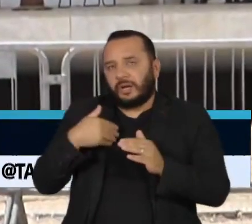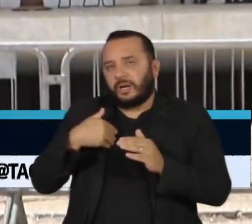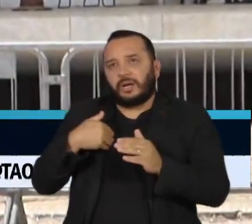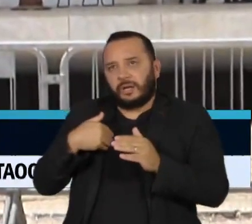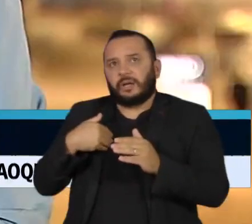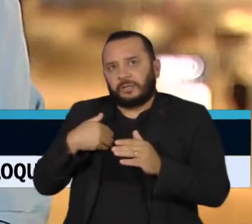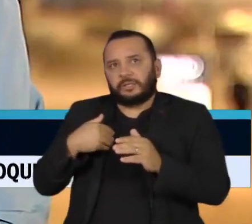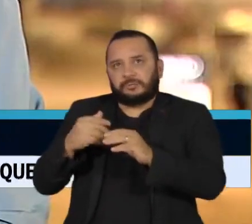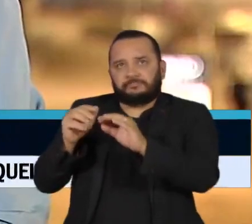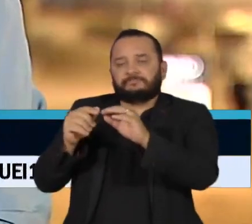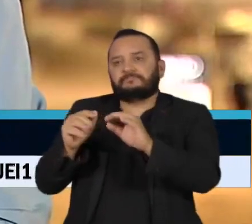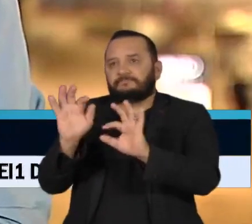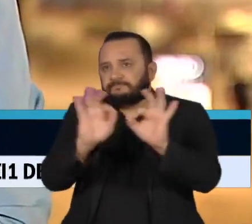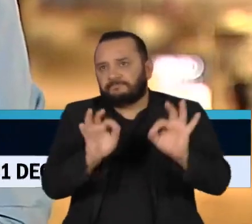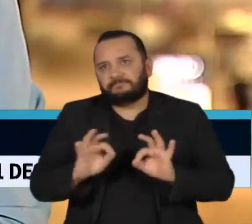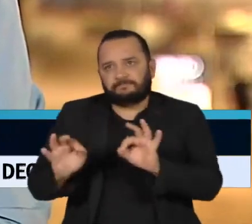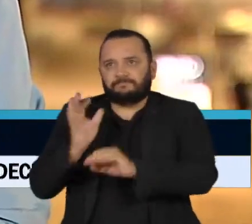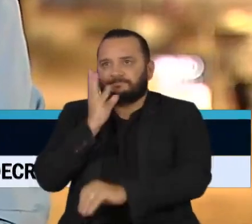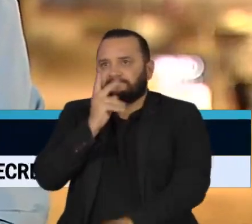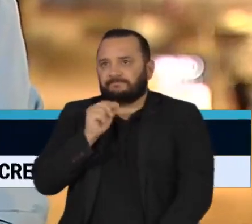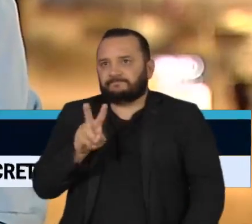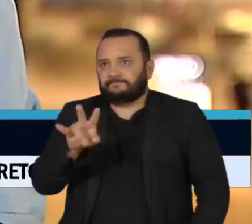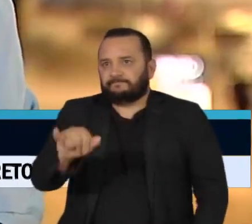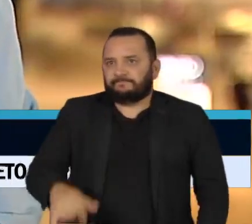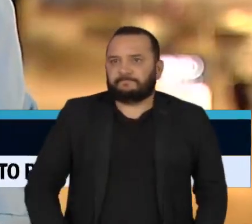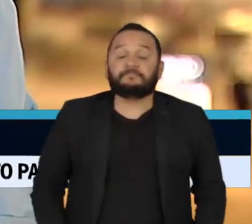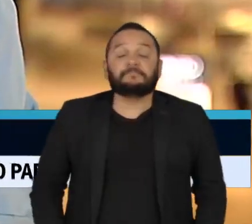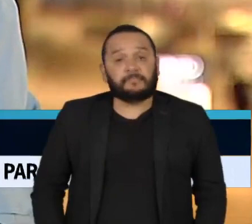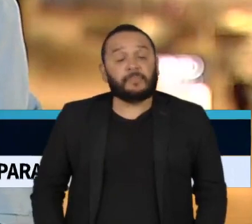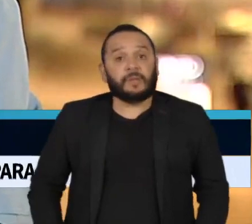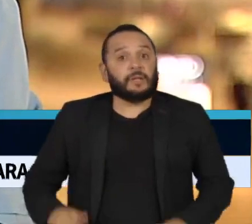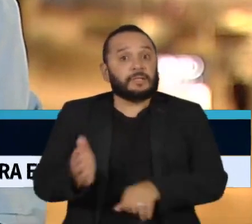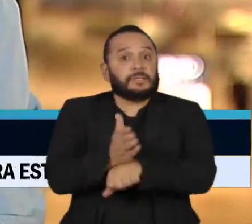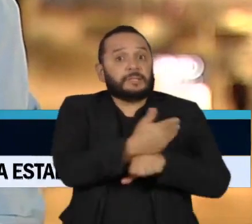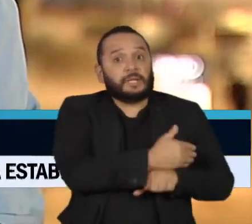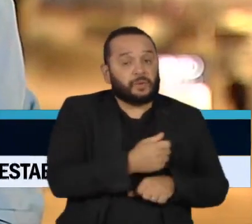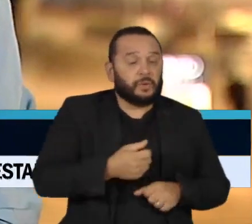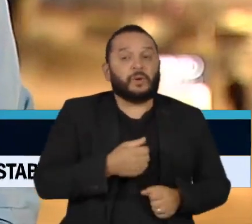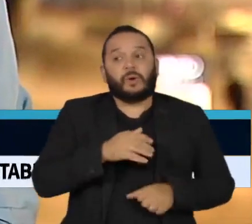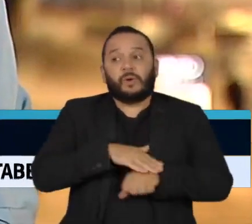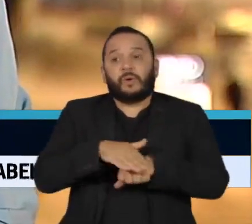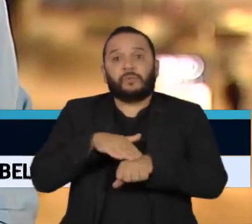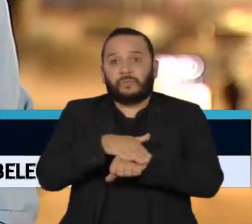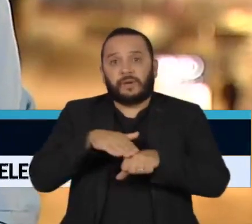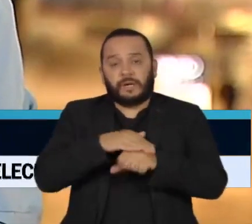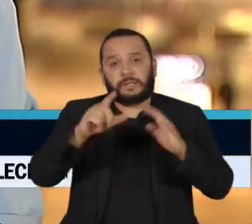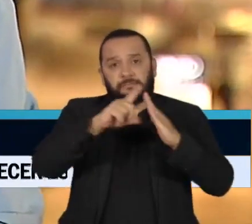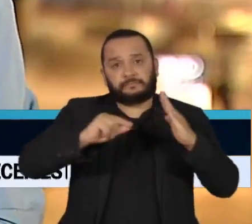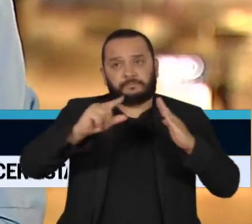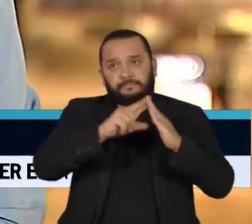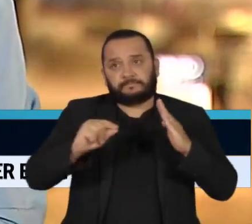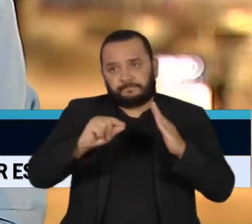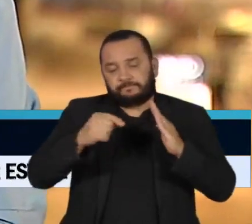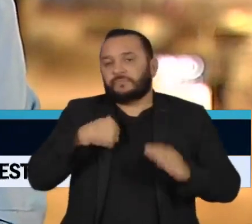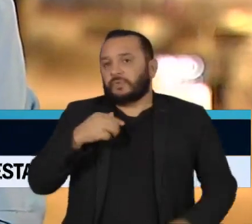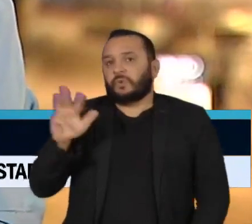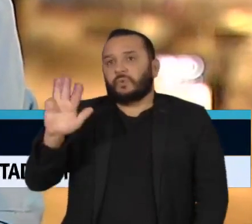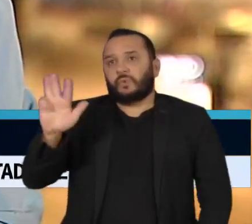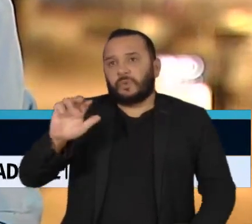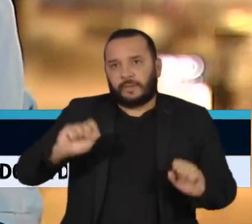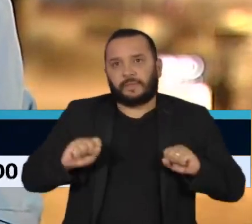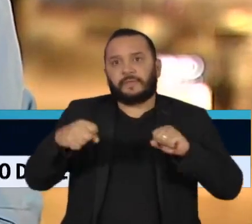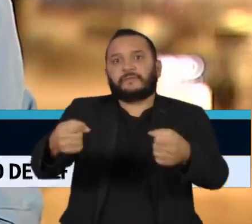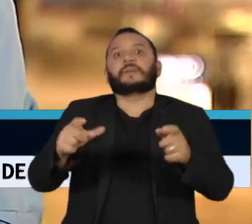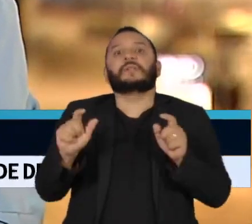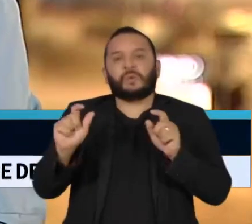bem como as reformas. Mais cedo, numa conversa com jornalistas aqui no Palácio do Planalto, o presidente Lula defendeu a decisão